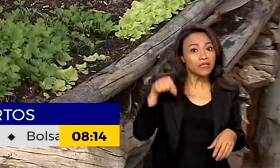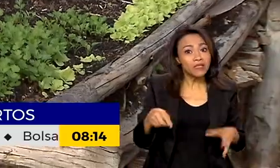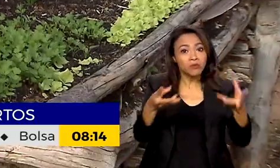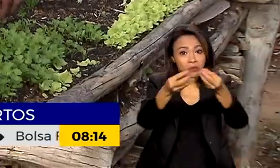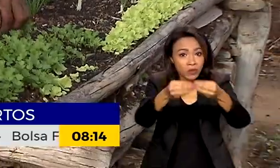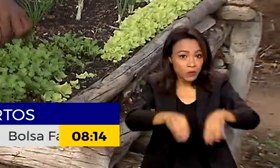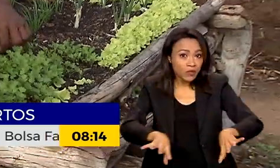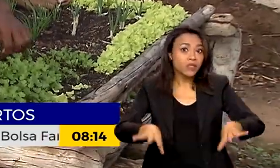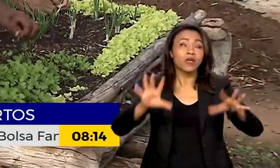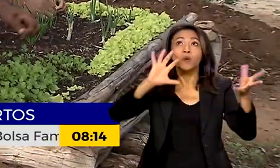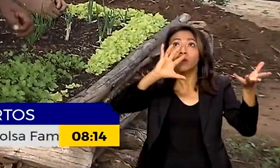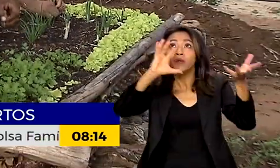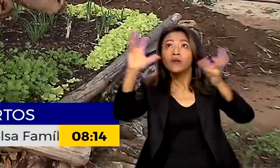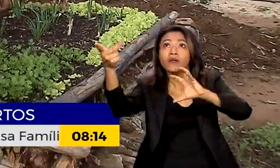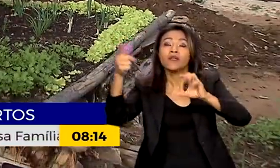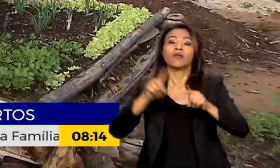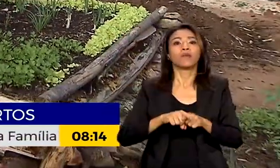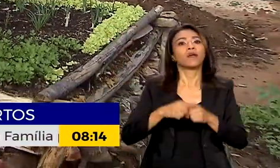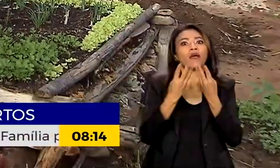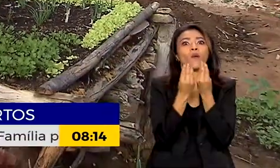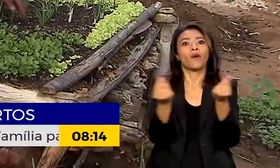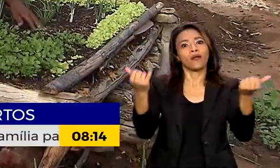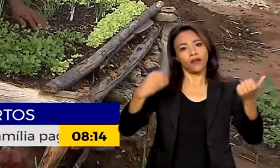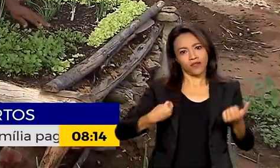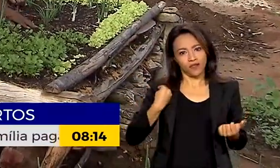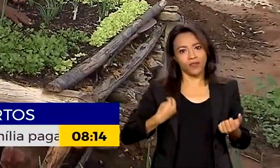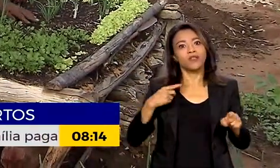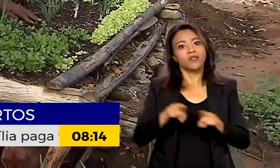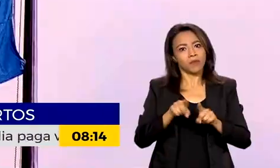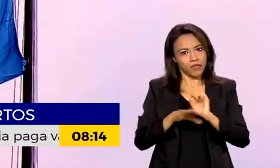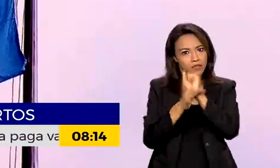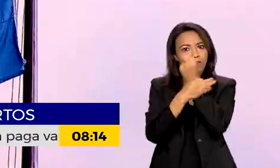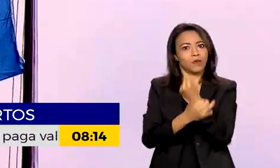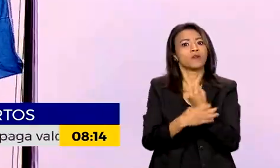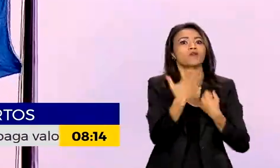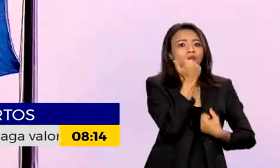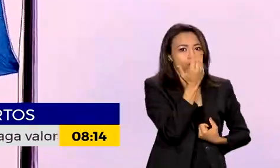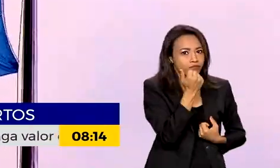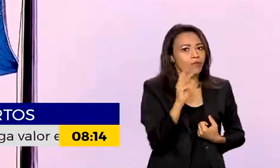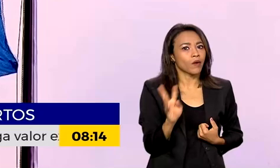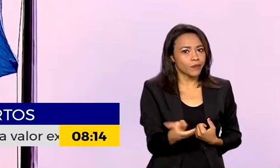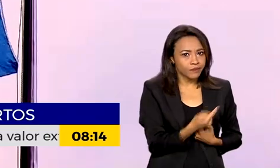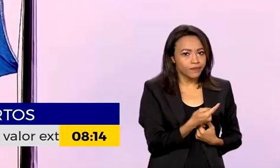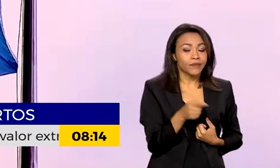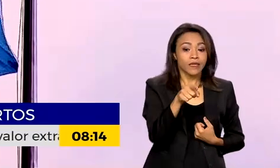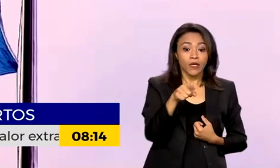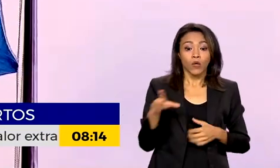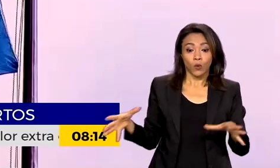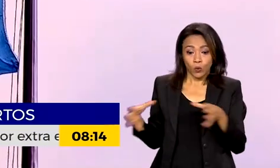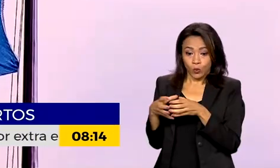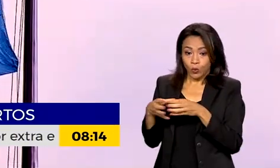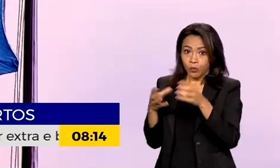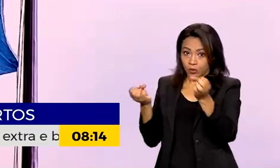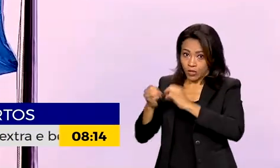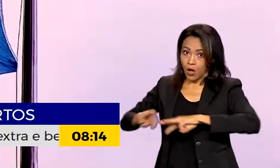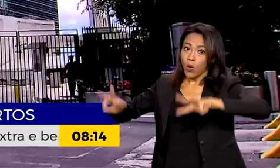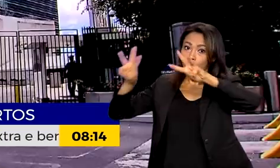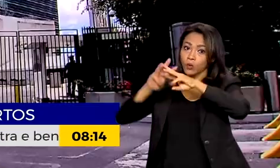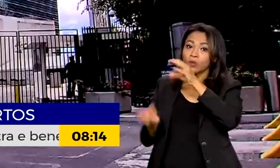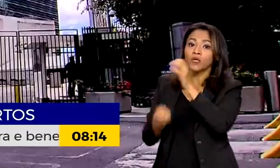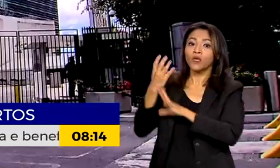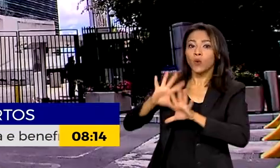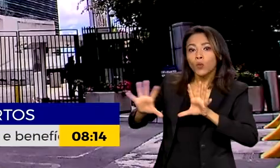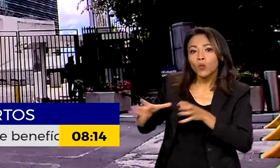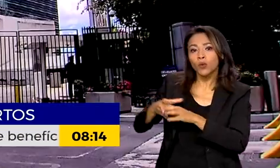de vida e impacta na segurança alimentar de todo o planeta. E a ONU criou um grupo de trabalho e o Dia Mundial